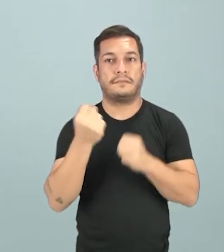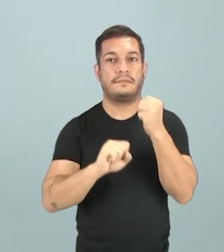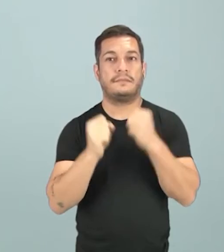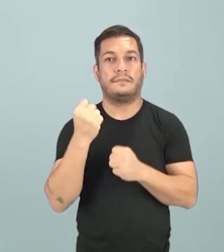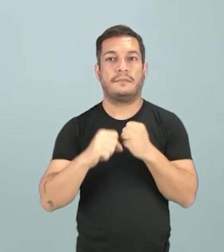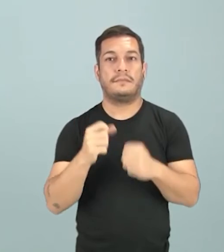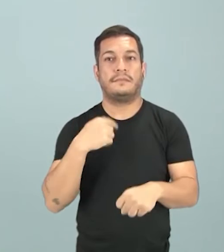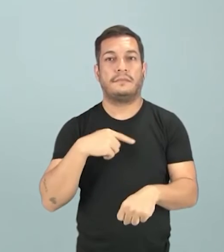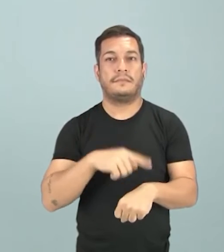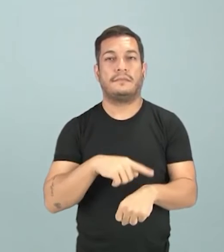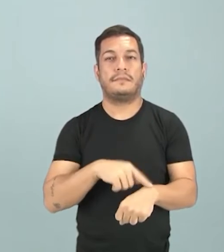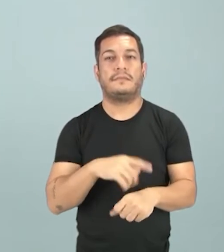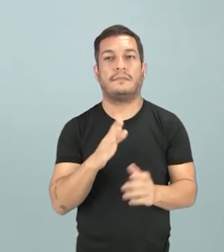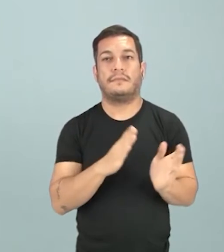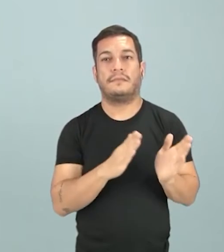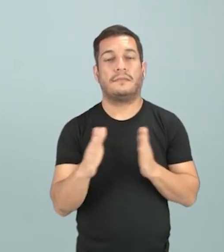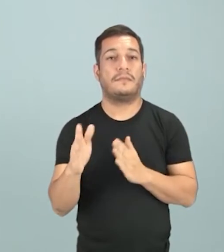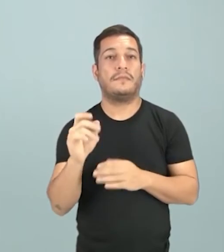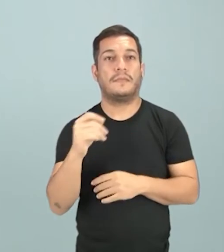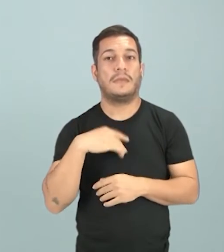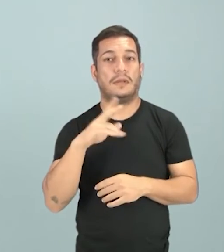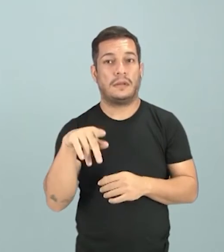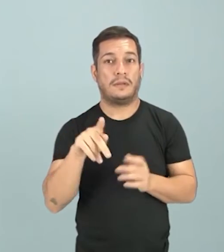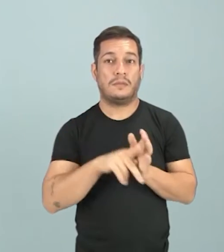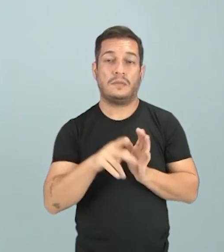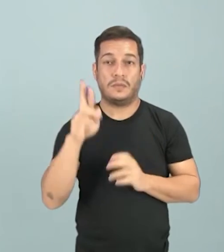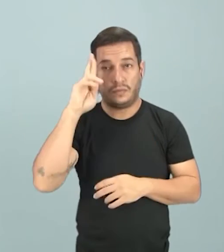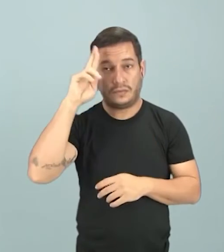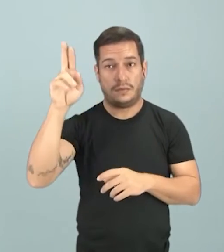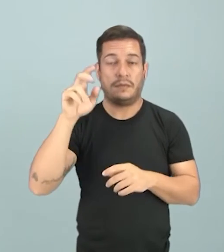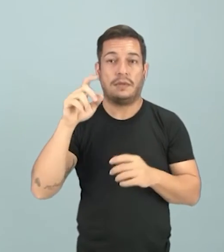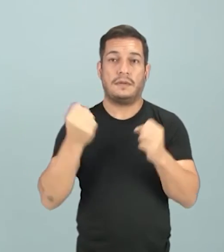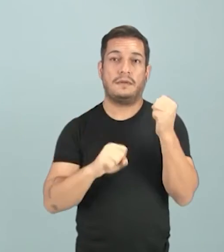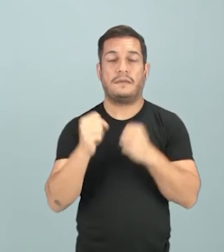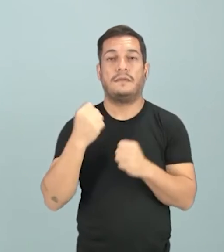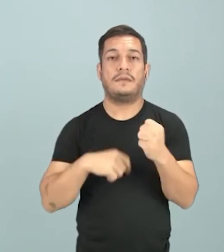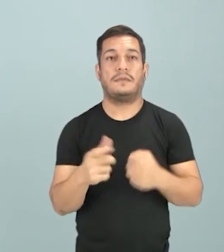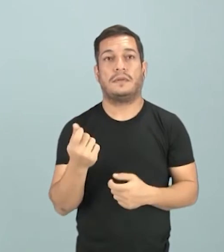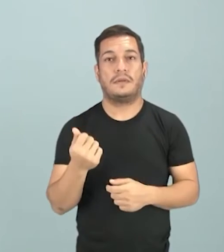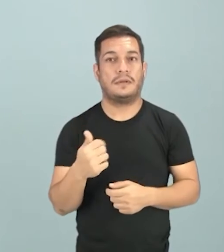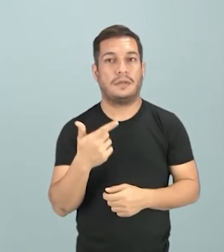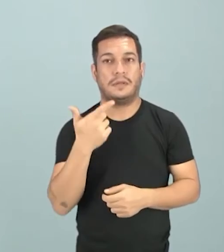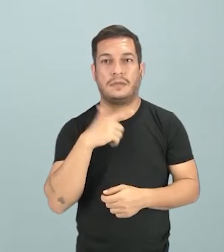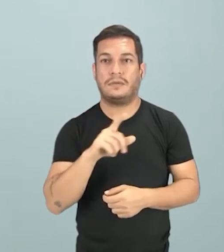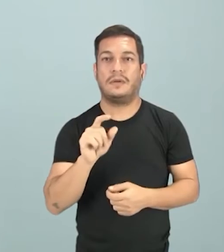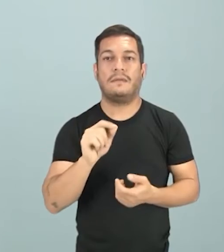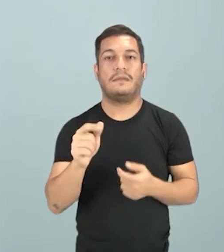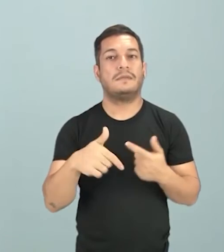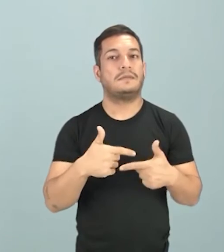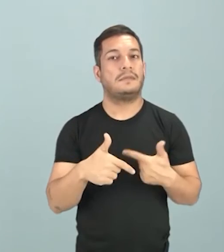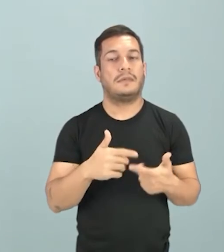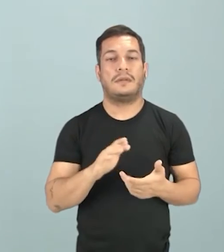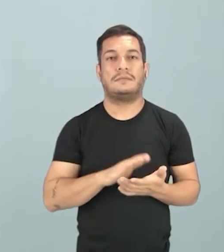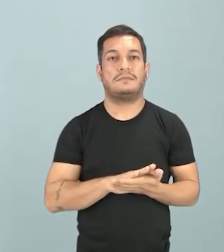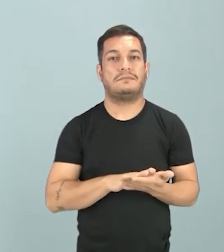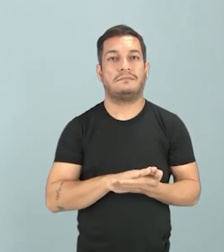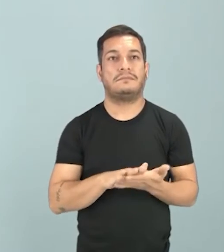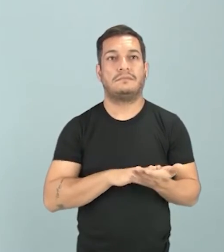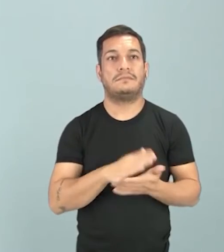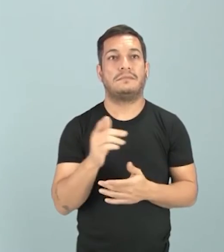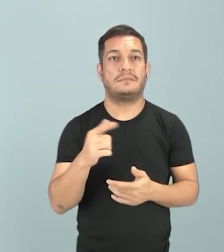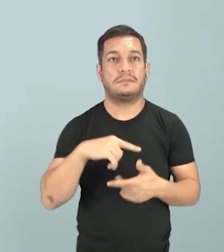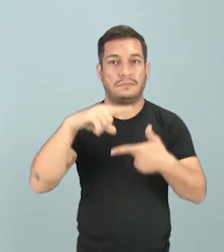tempo ficava com o dono da fábrica, com o capitalista. Ele não ganhava essa parte do trabalho. E a